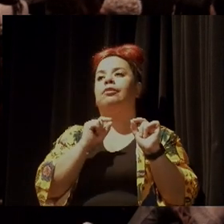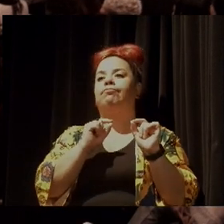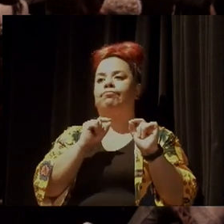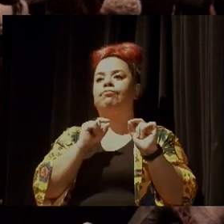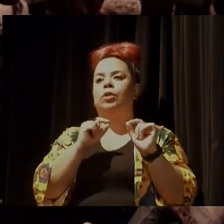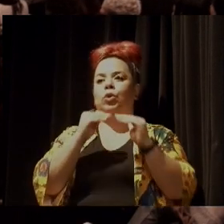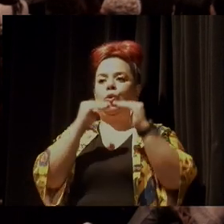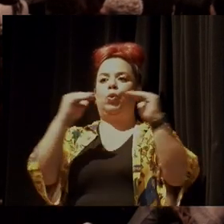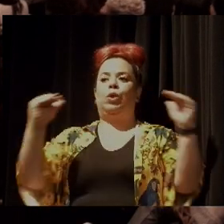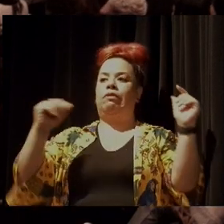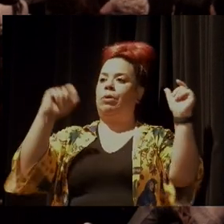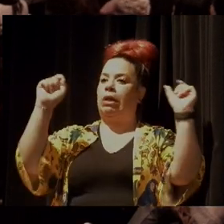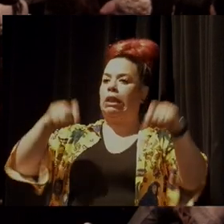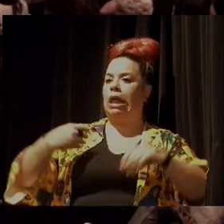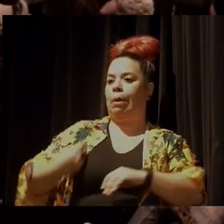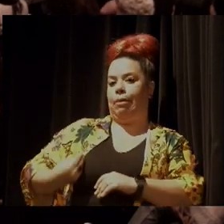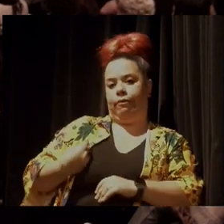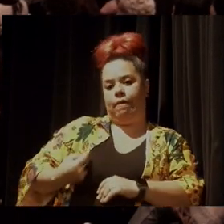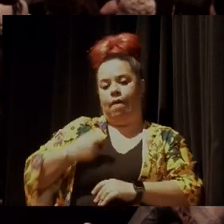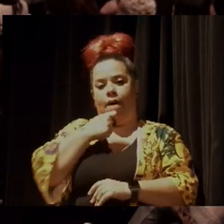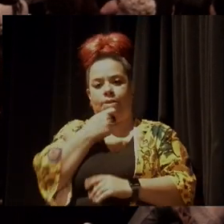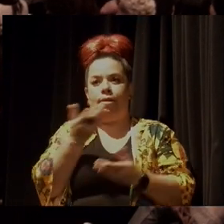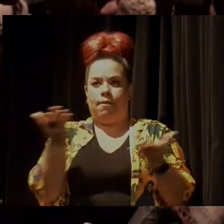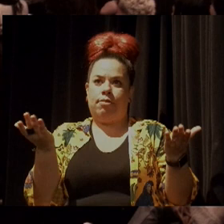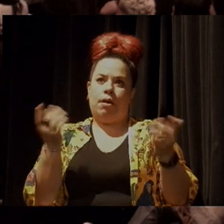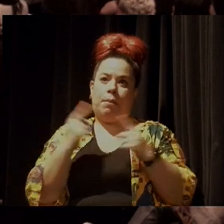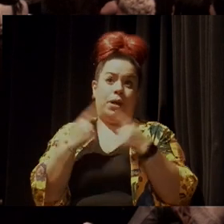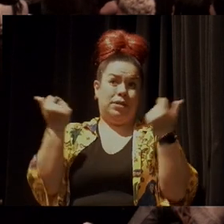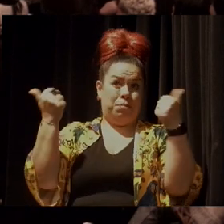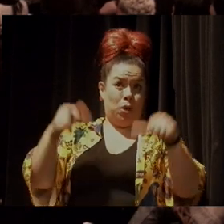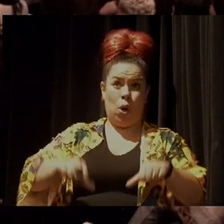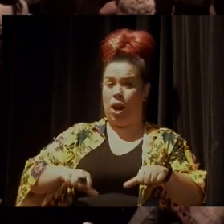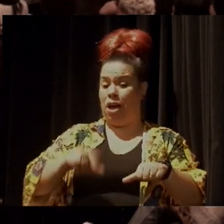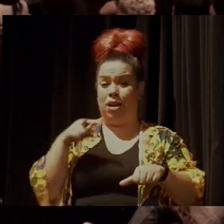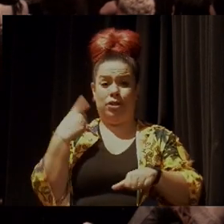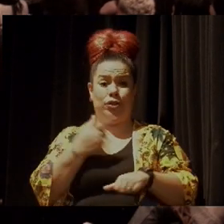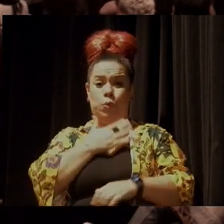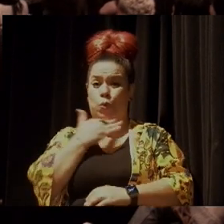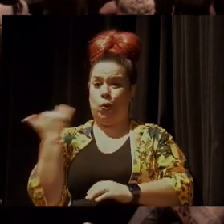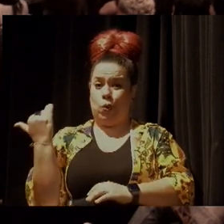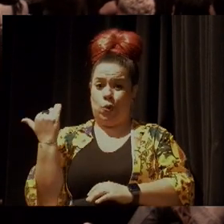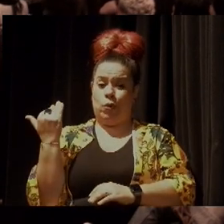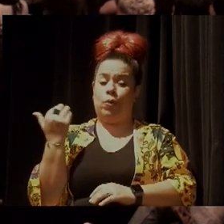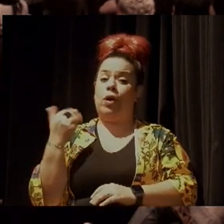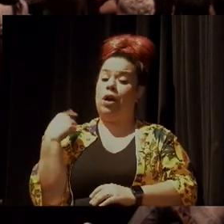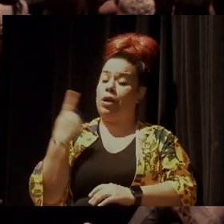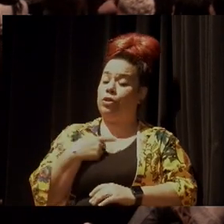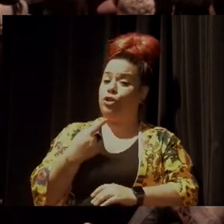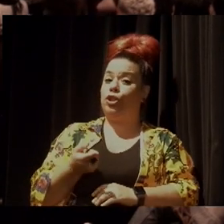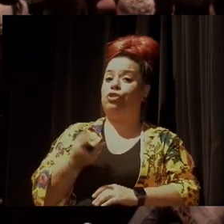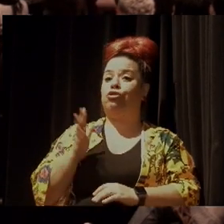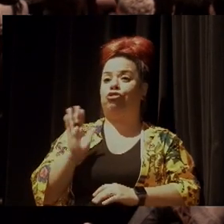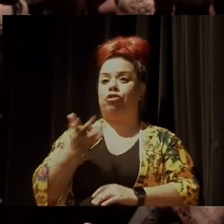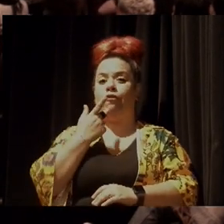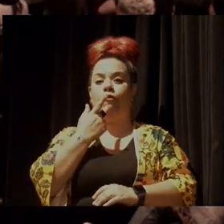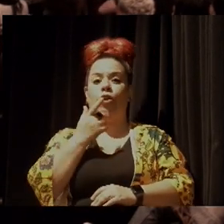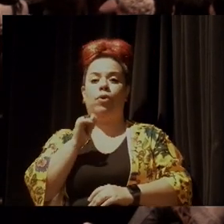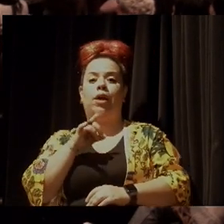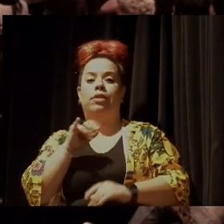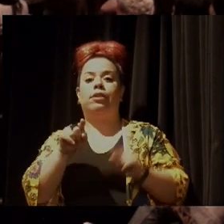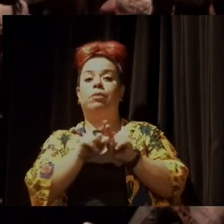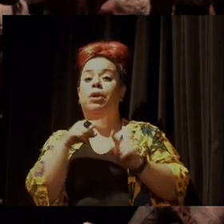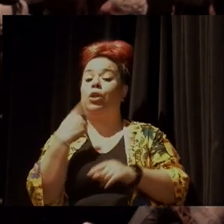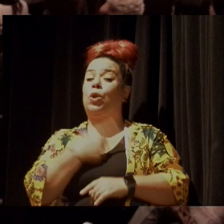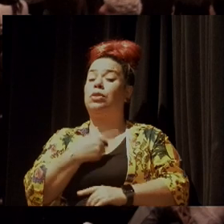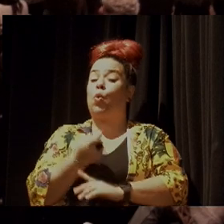que a gente consegue viver. Porque nós estamos, como a Adriana já falou, já, a um